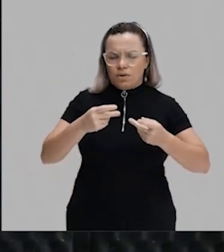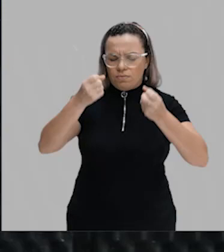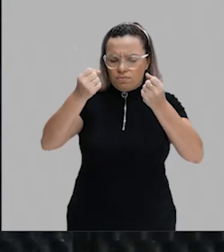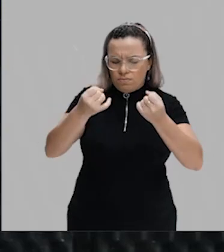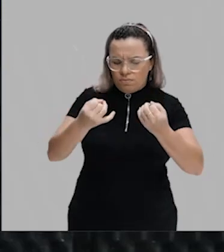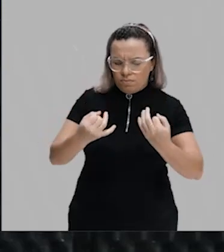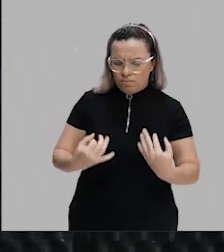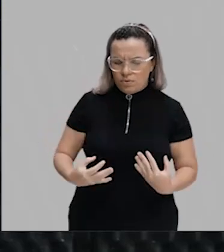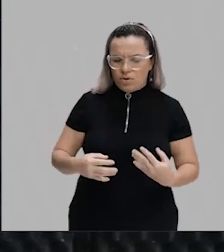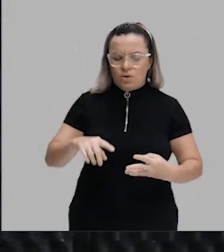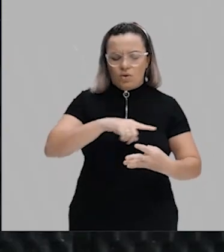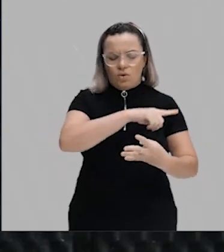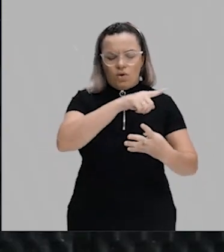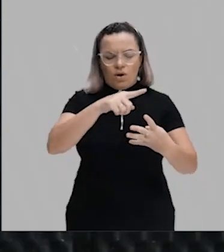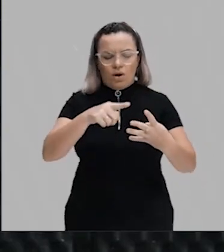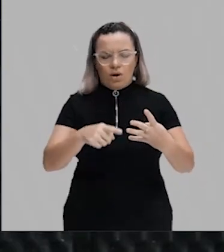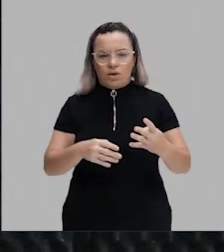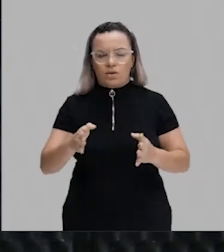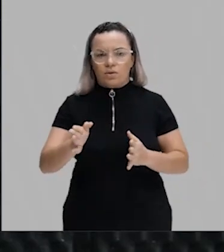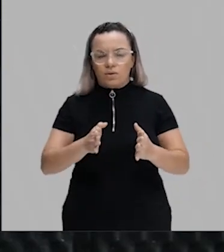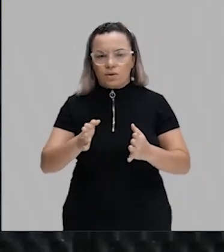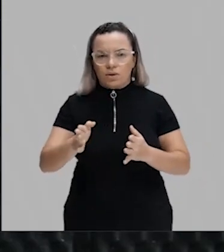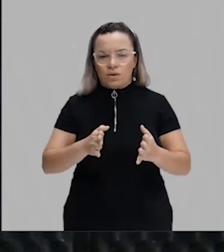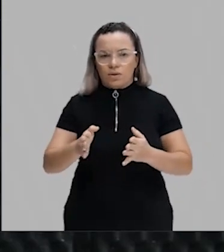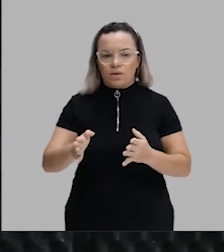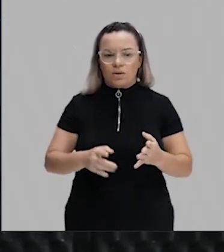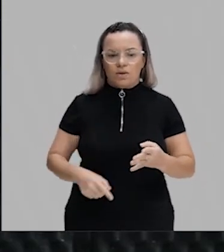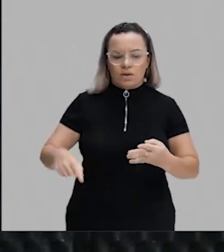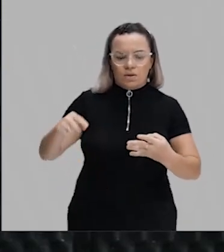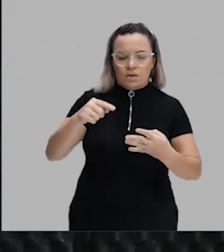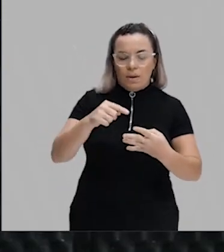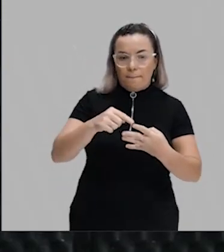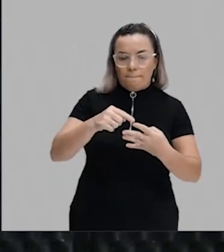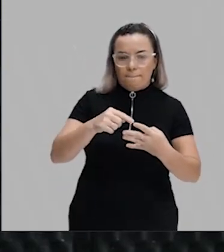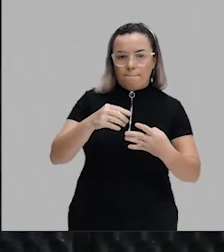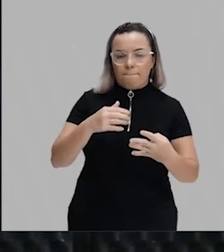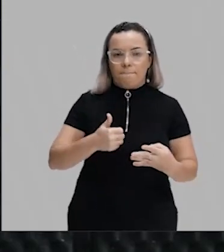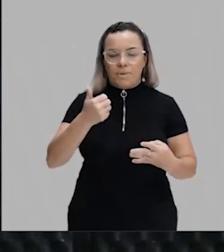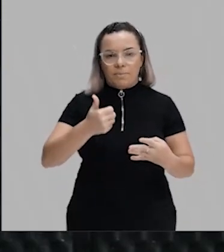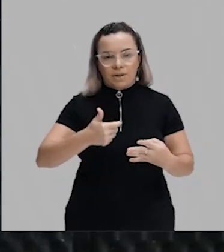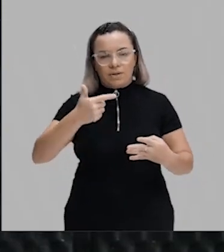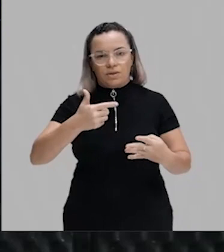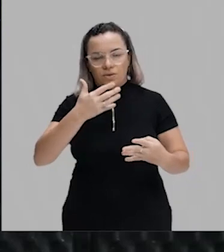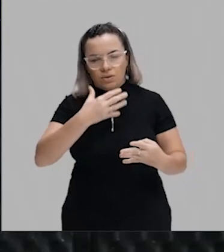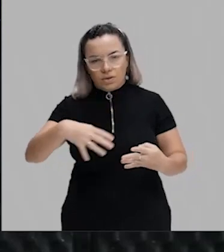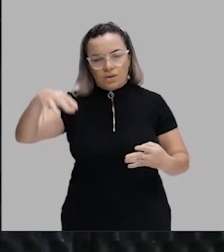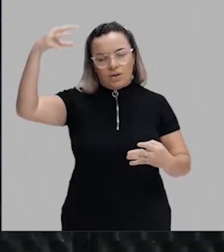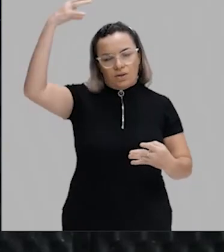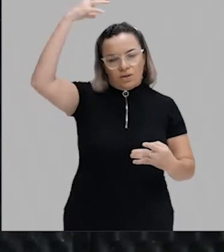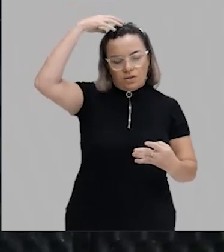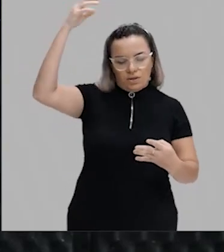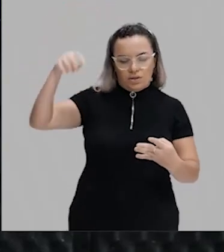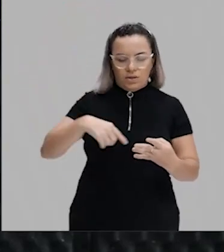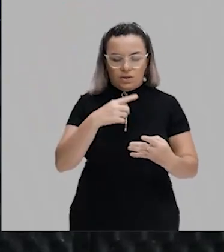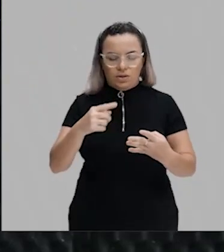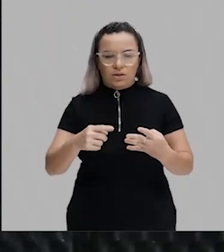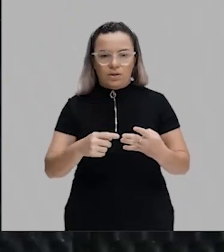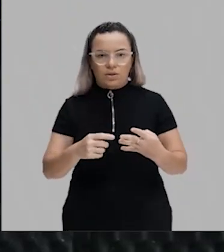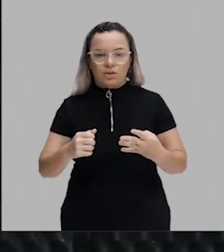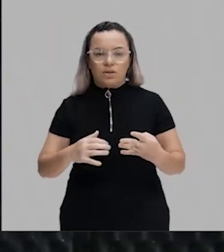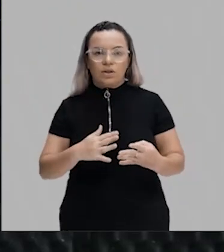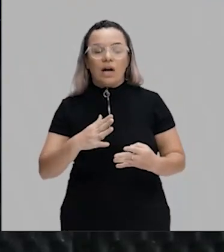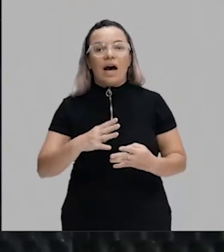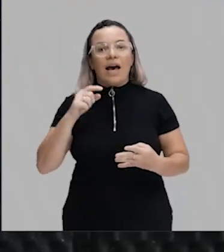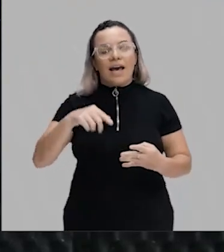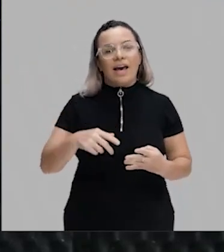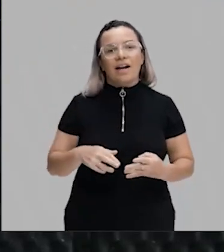do primeiro e do segundo reinado, né? E ali o período da primeira república, a era Vargas e posterior era JK, militar e a